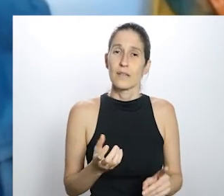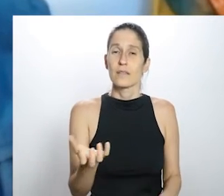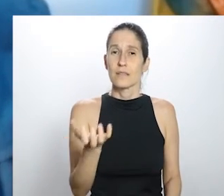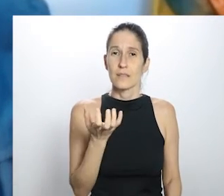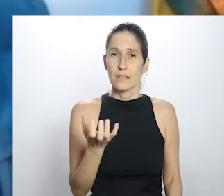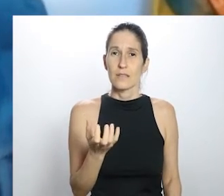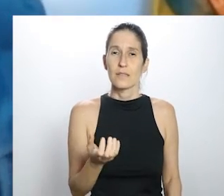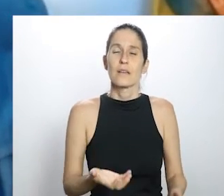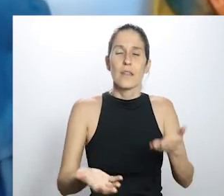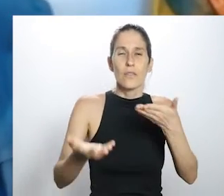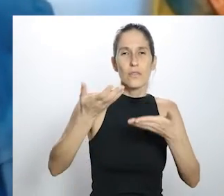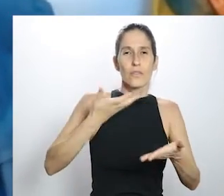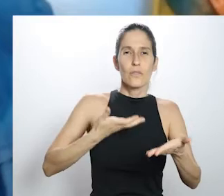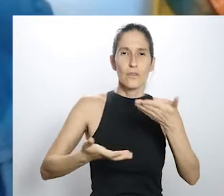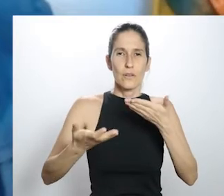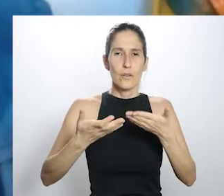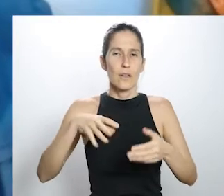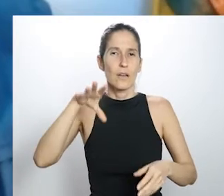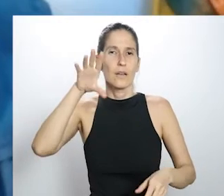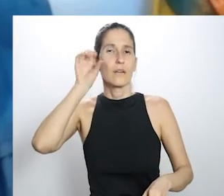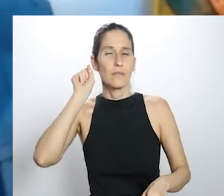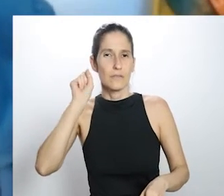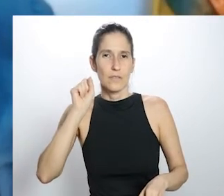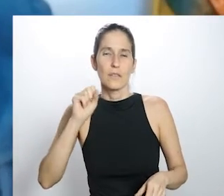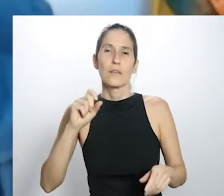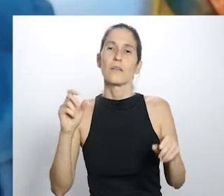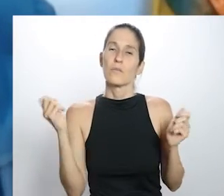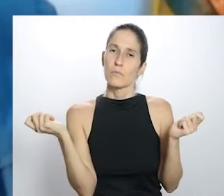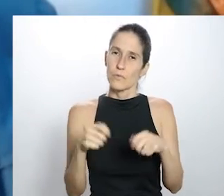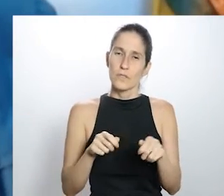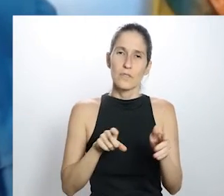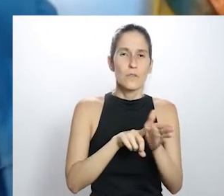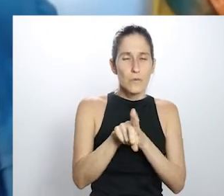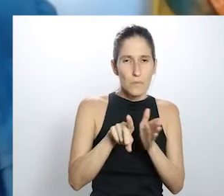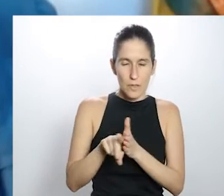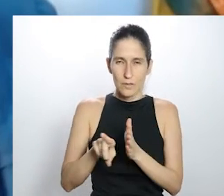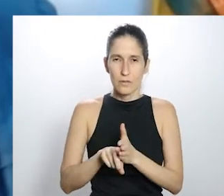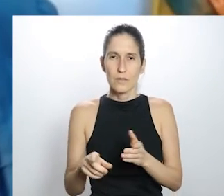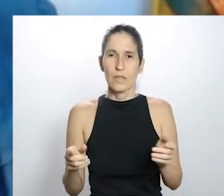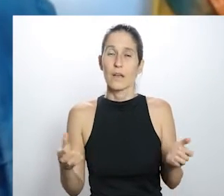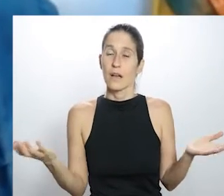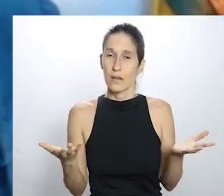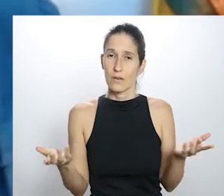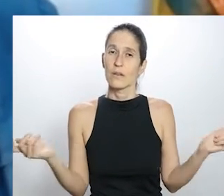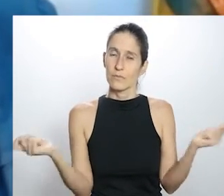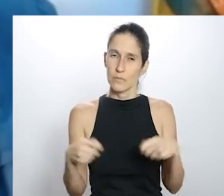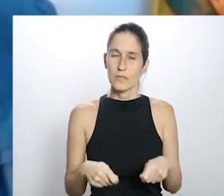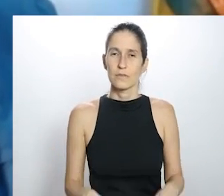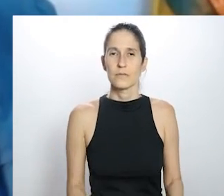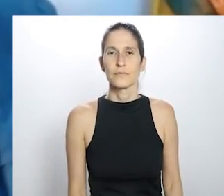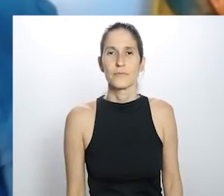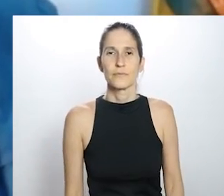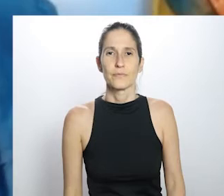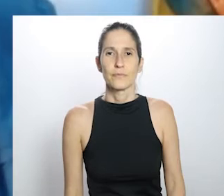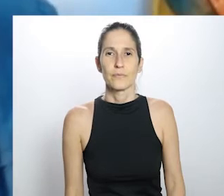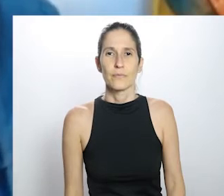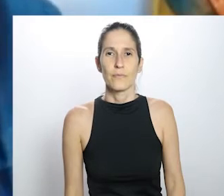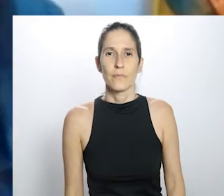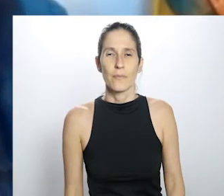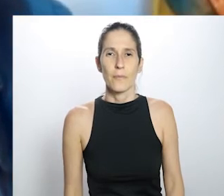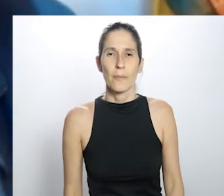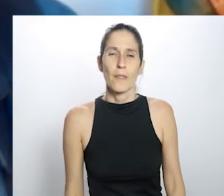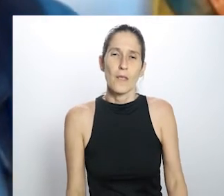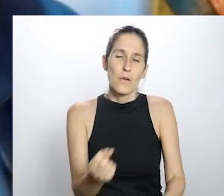que quem quiser participar da troca, além de ouvir, quiser também contribuir com alguma coisa, o momento é esse, tá bom?